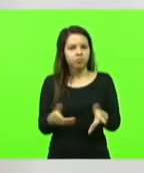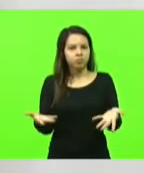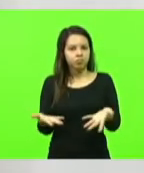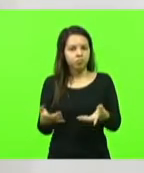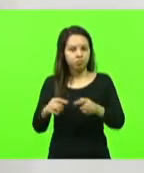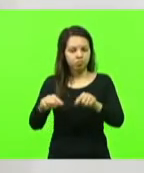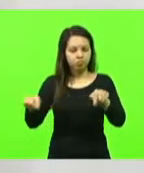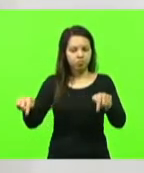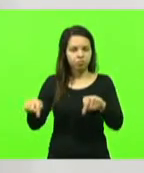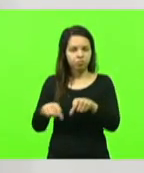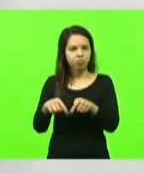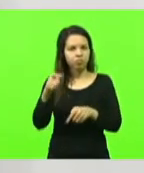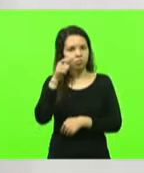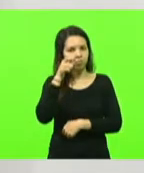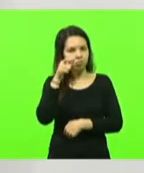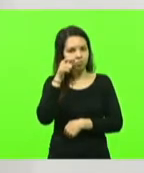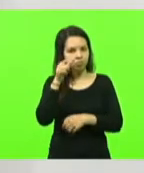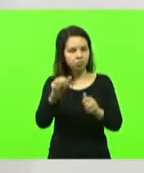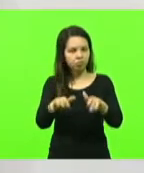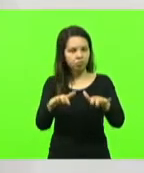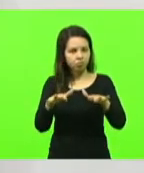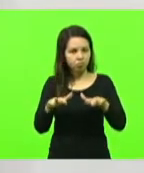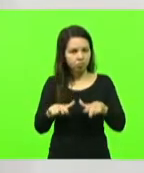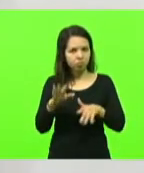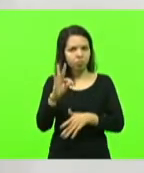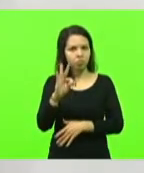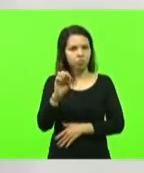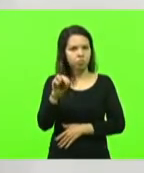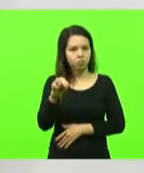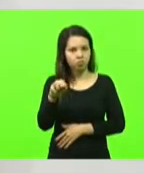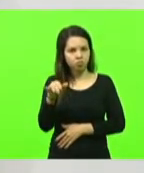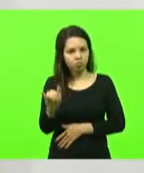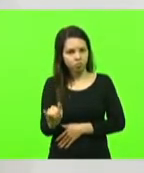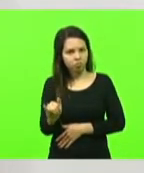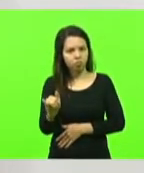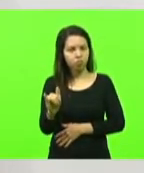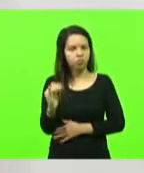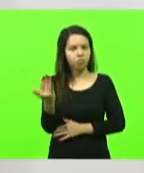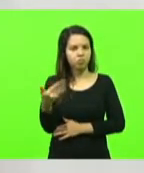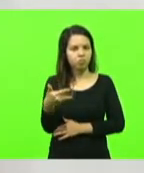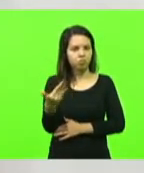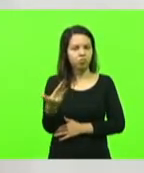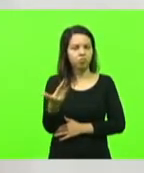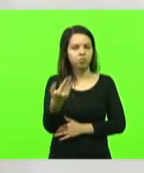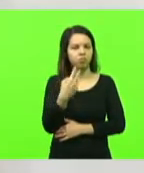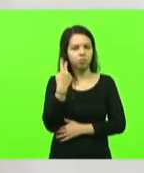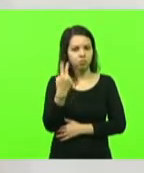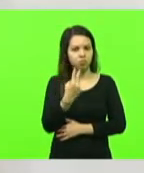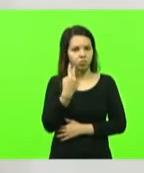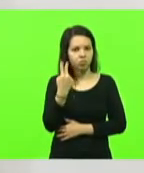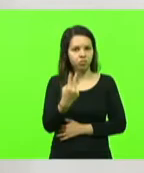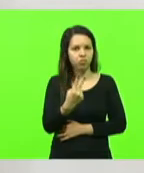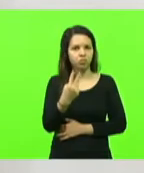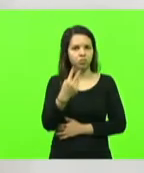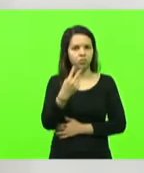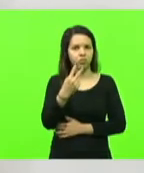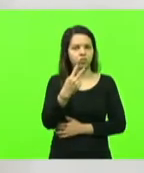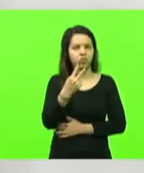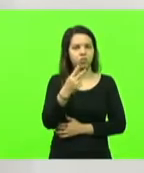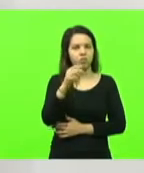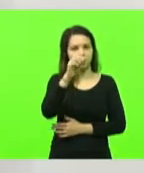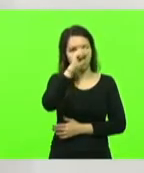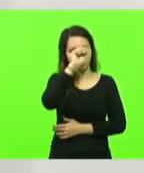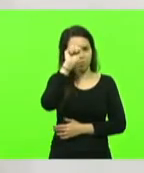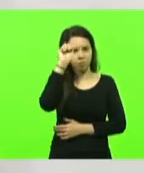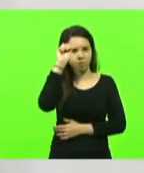sessão, o Tony Freitas, o Tony Taxista, nosso vereador de Abelardo Luz, e